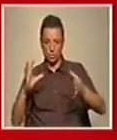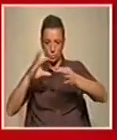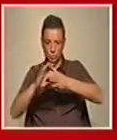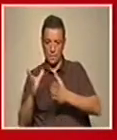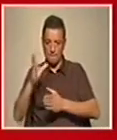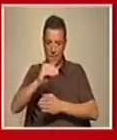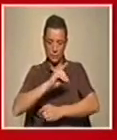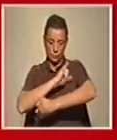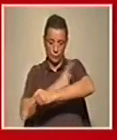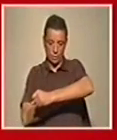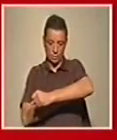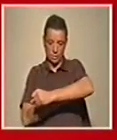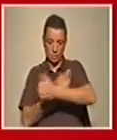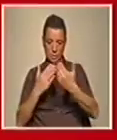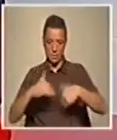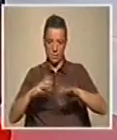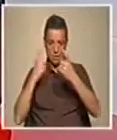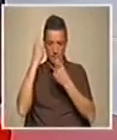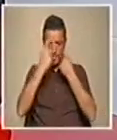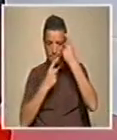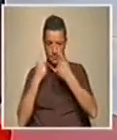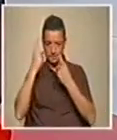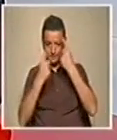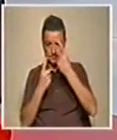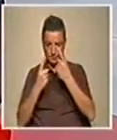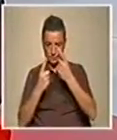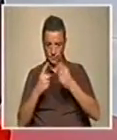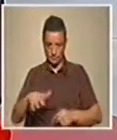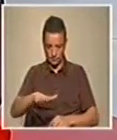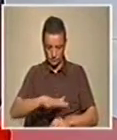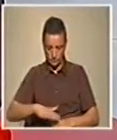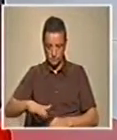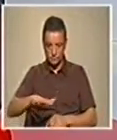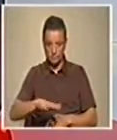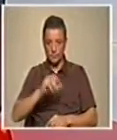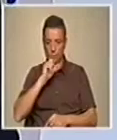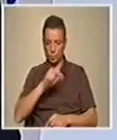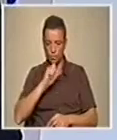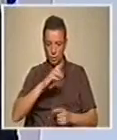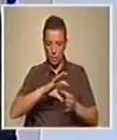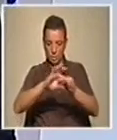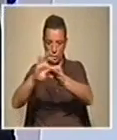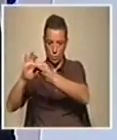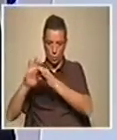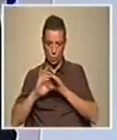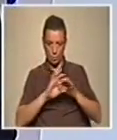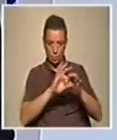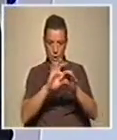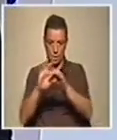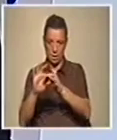mais. Penso que uma das outras áreas onde pensam também poder colaborar uns com os outros é